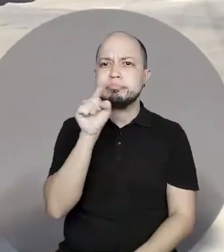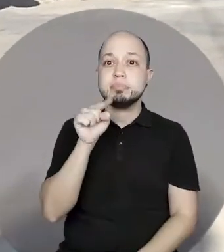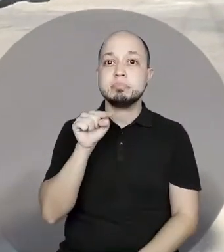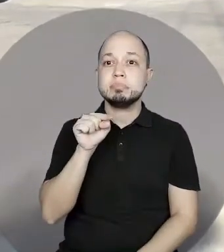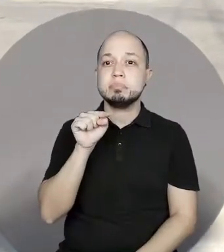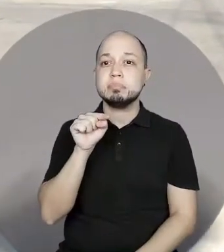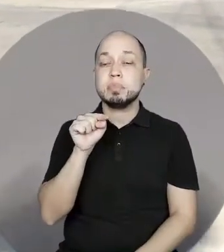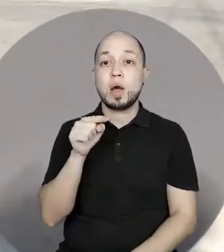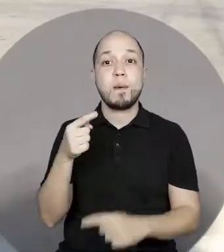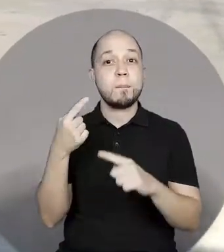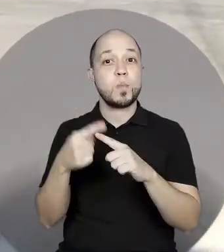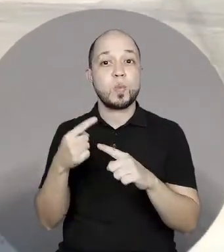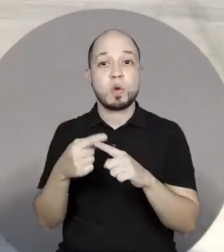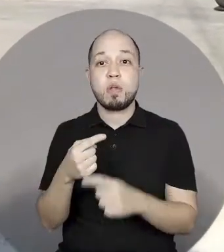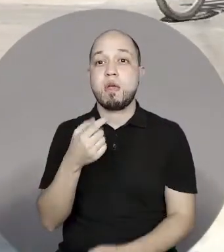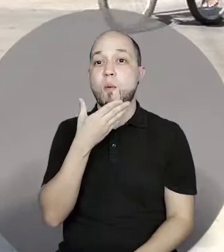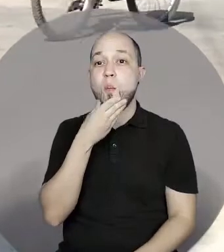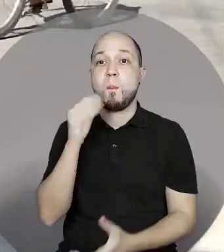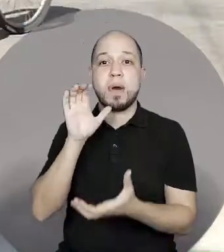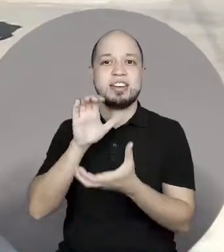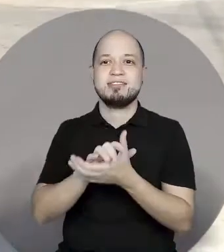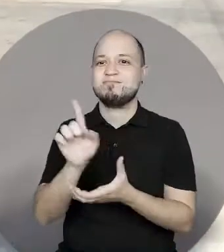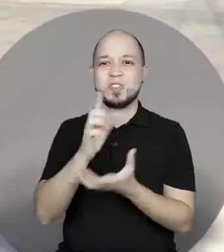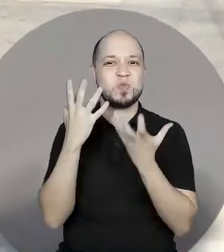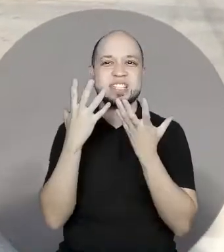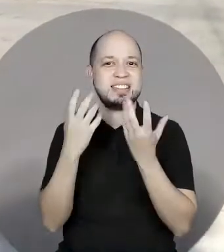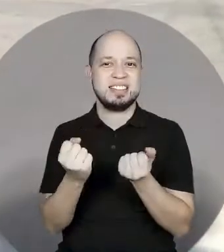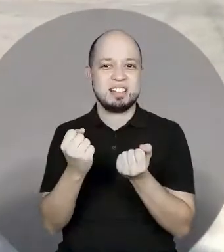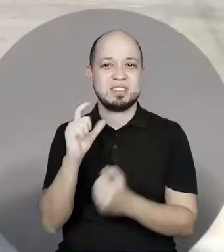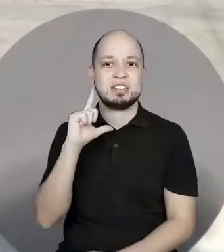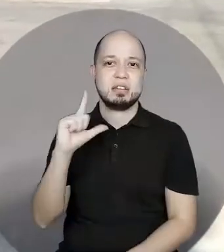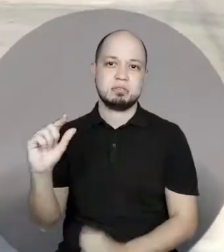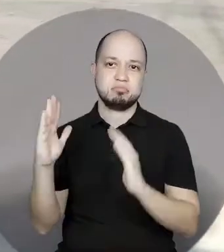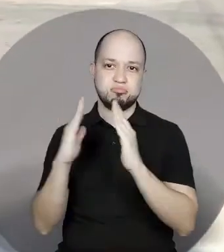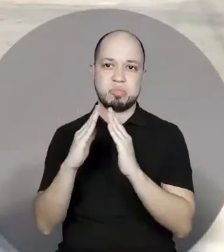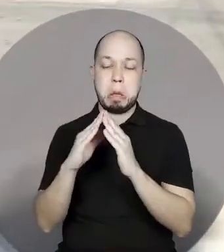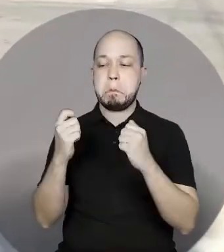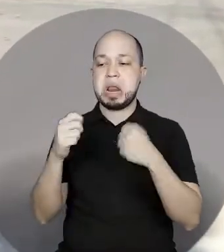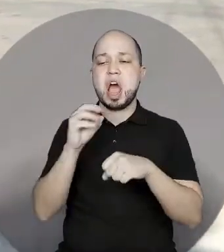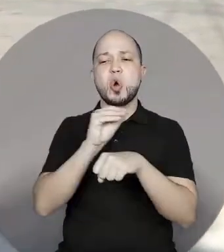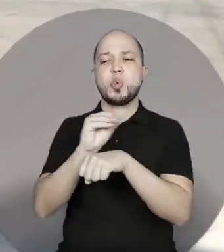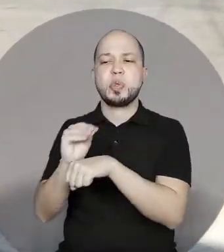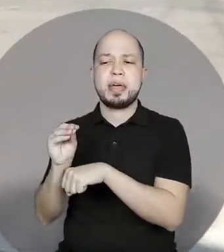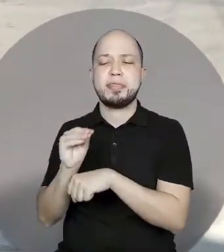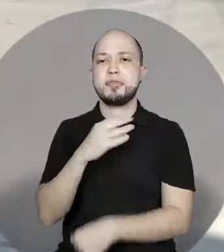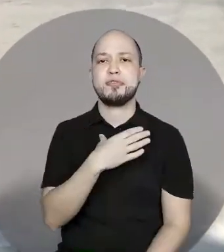a questão do marido, que não deixava sair de casa. Tinha que estar cuidando dos filhos, da